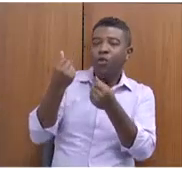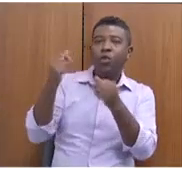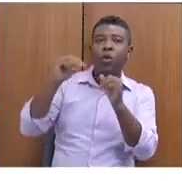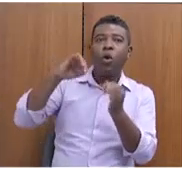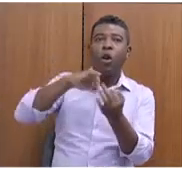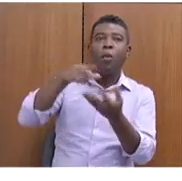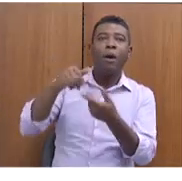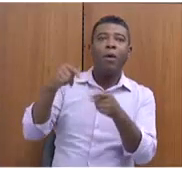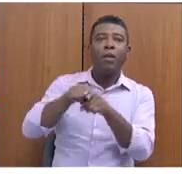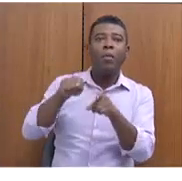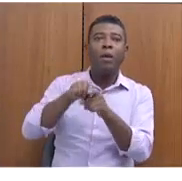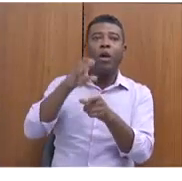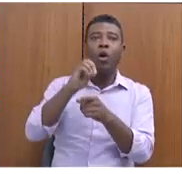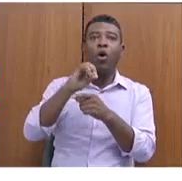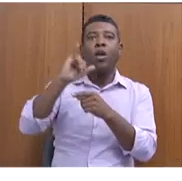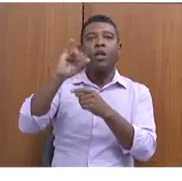OIT.